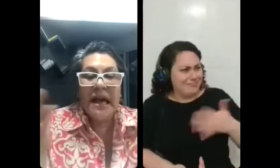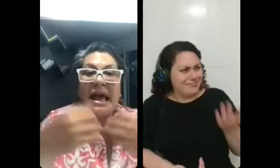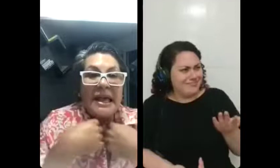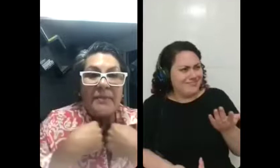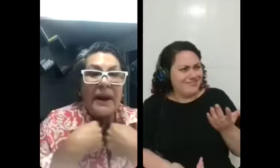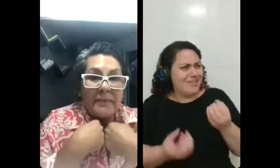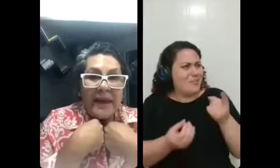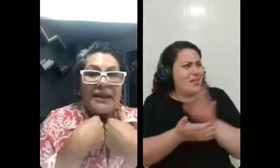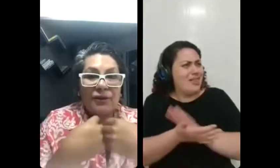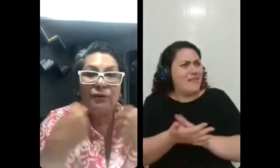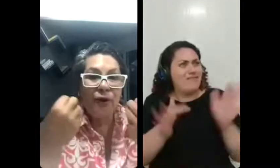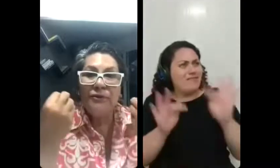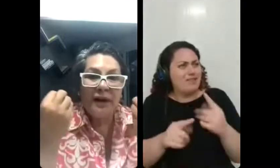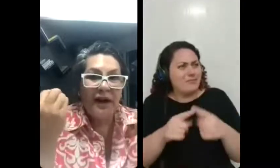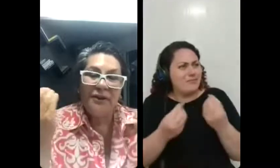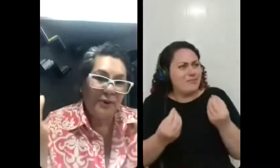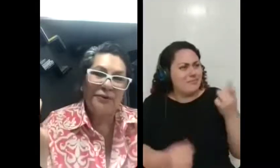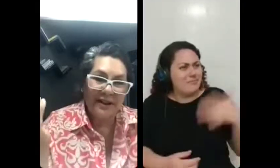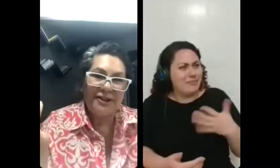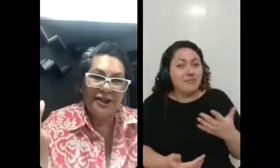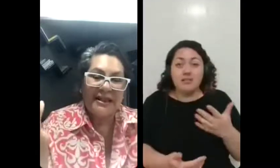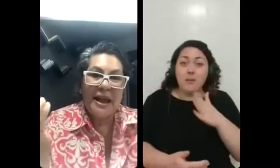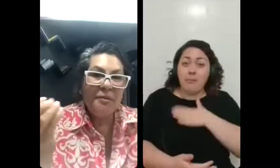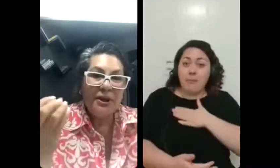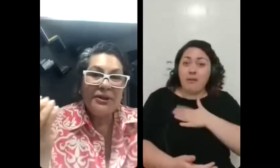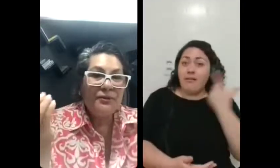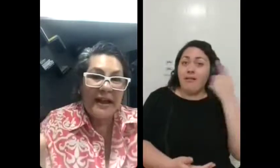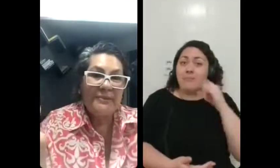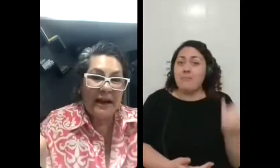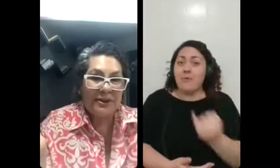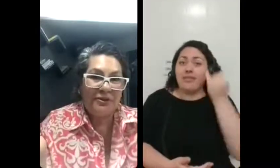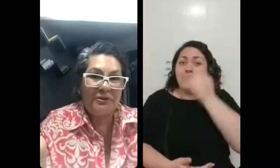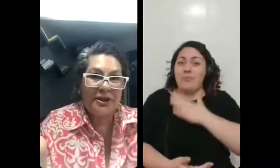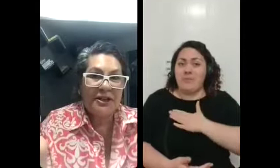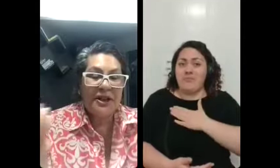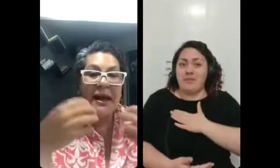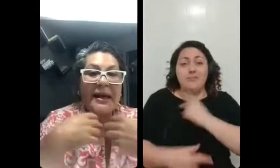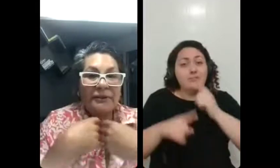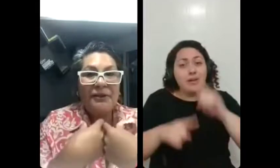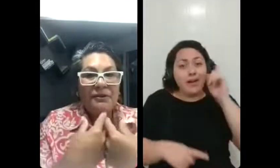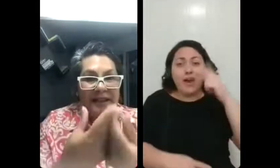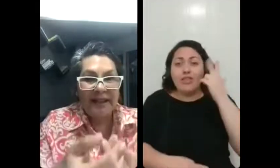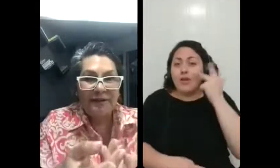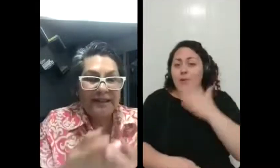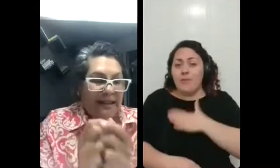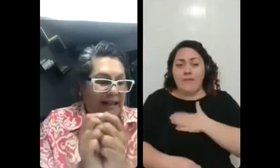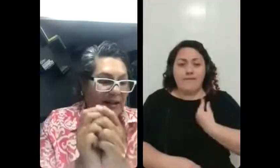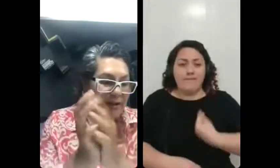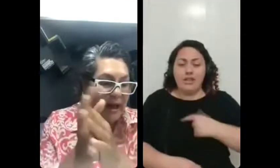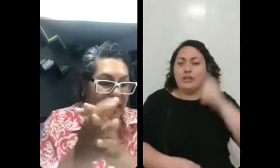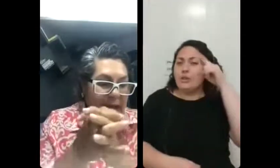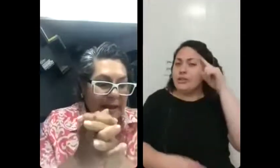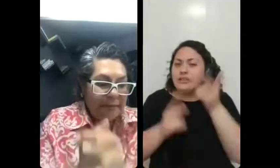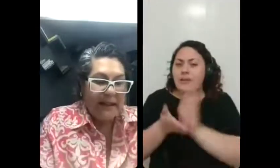lavar louça. E pra mim, isso foi um ganho muito grande, assim, porque isso faz parte do meu dia a dia eu ter conseguido fazer